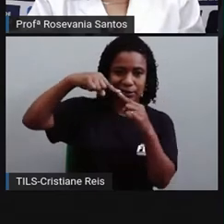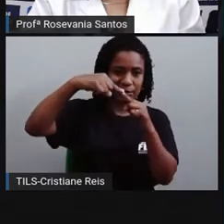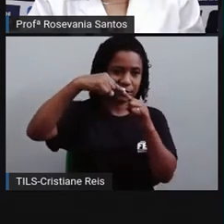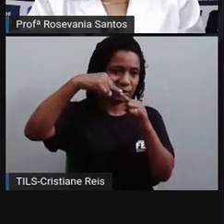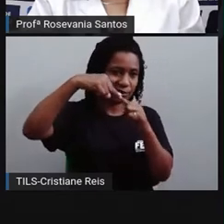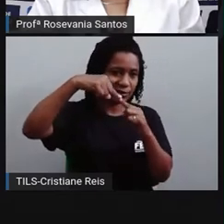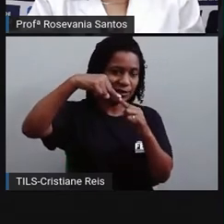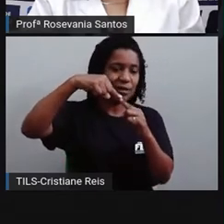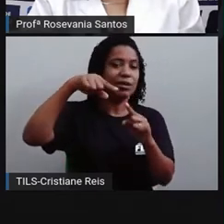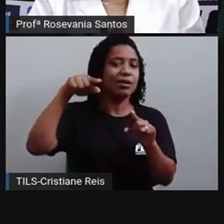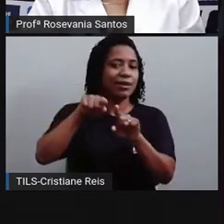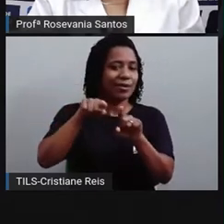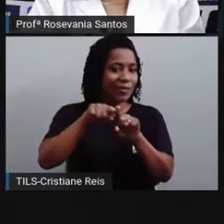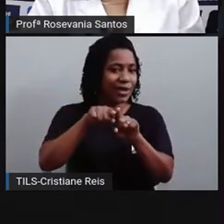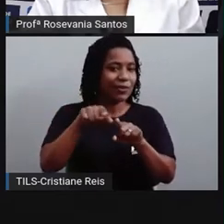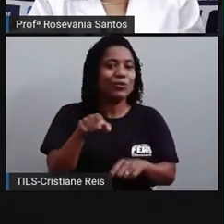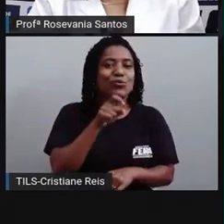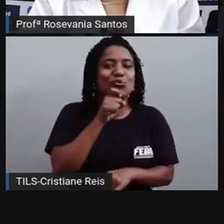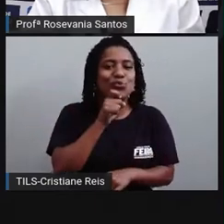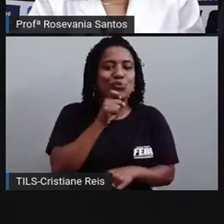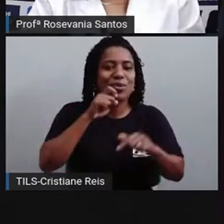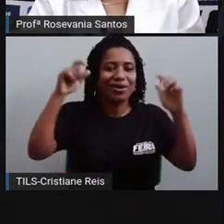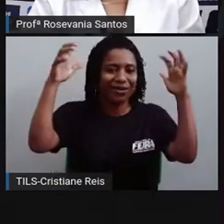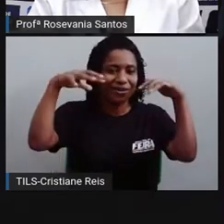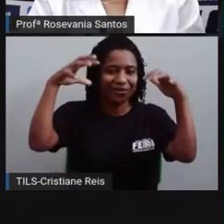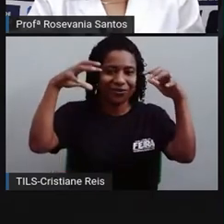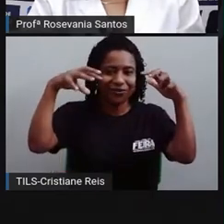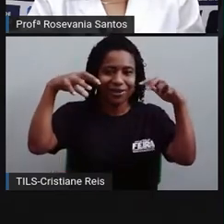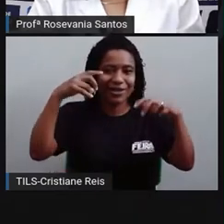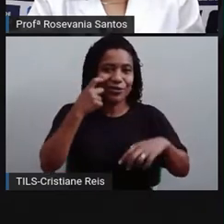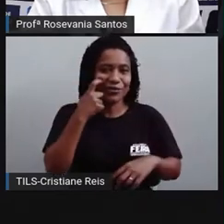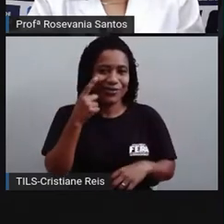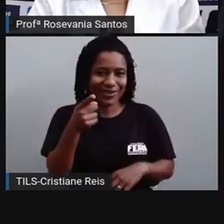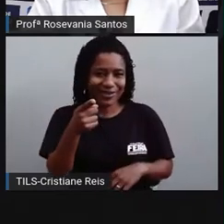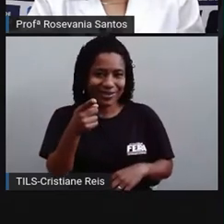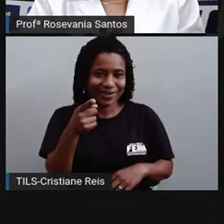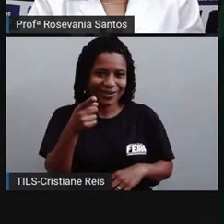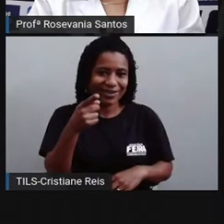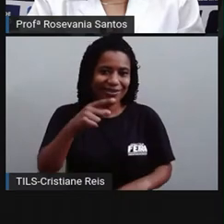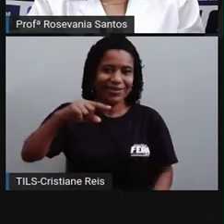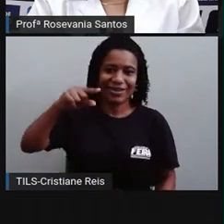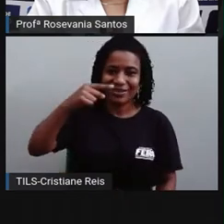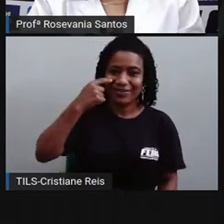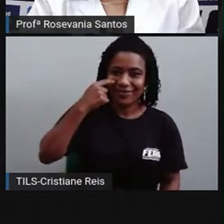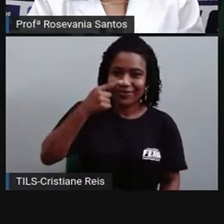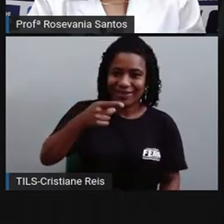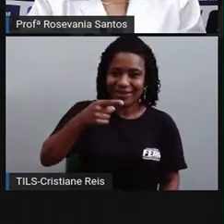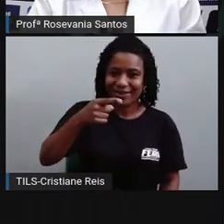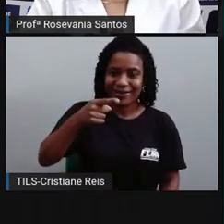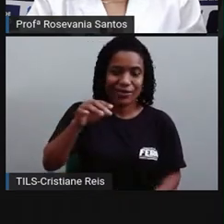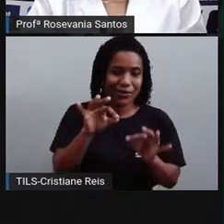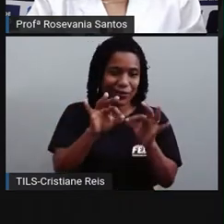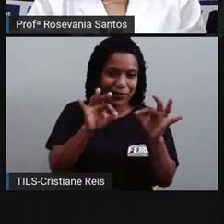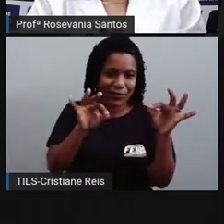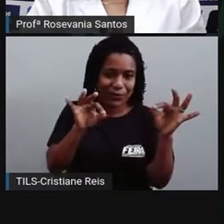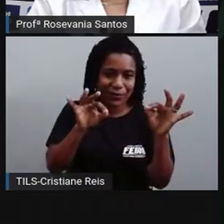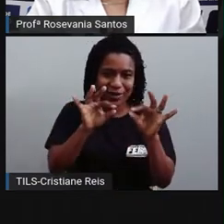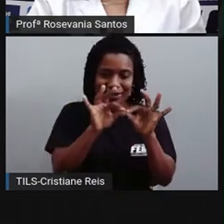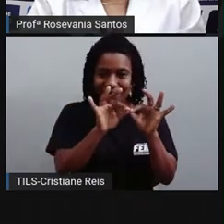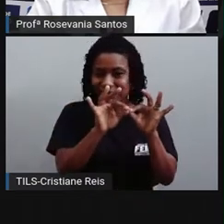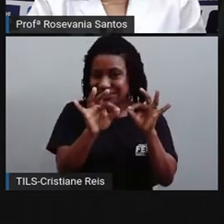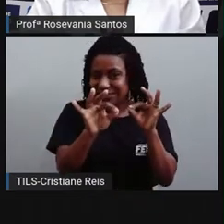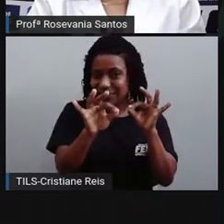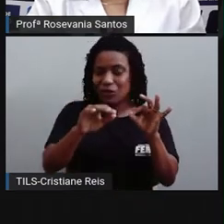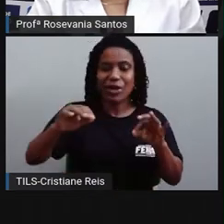inverno, em outro campo. Aqui de azul, verão. E o inverno, tá percebendo aí a diferença? Então, esse